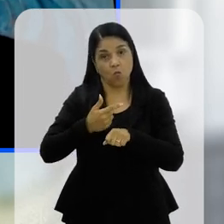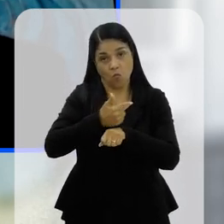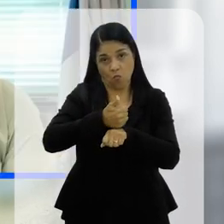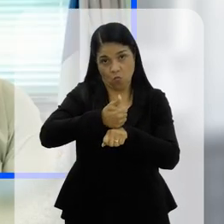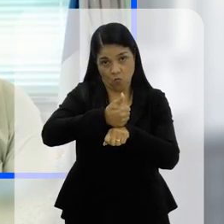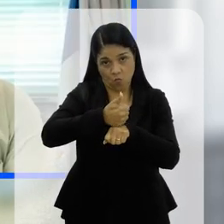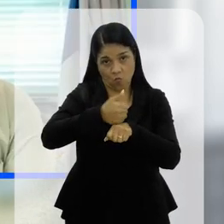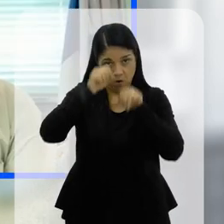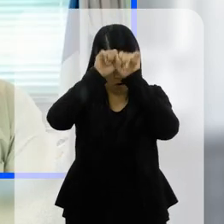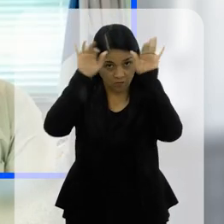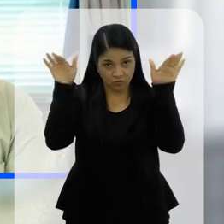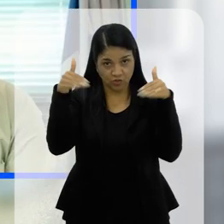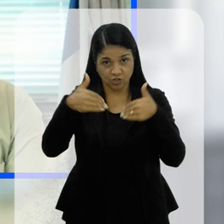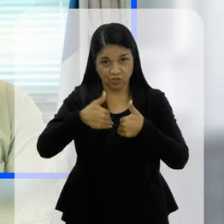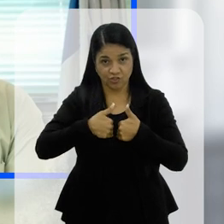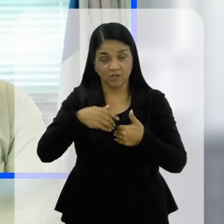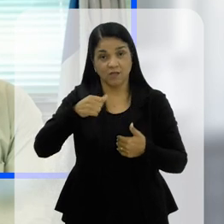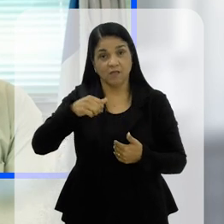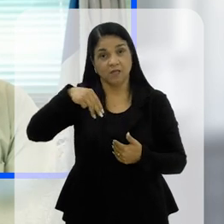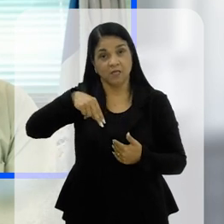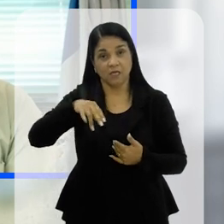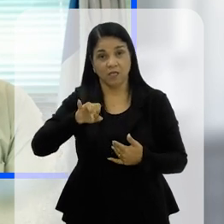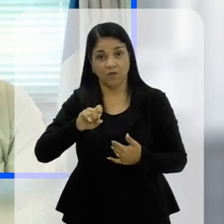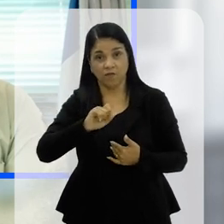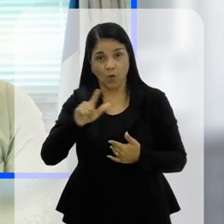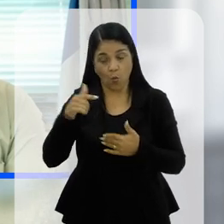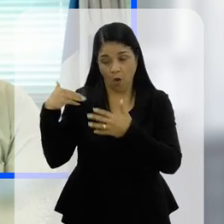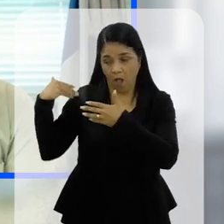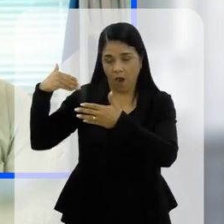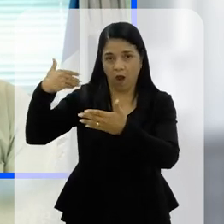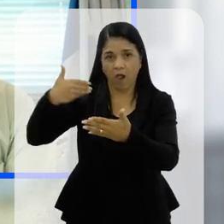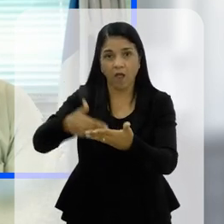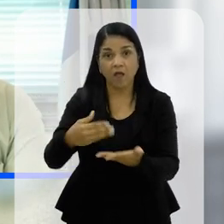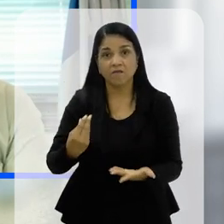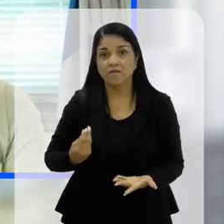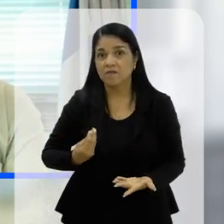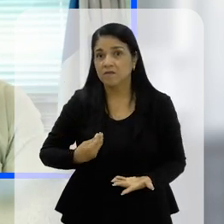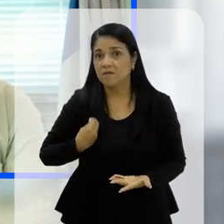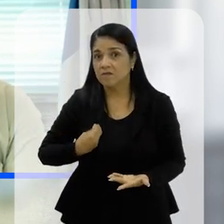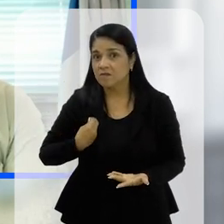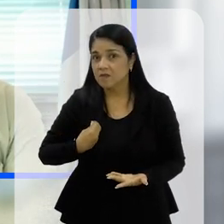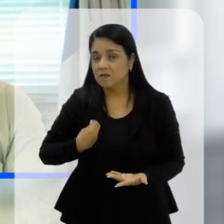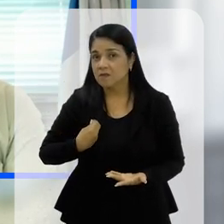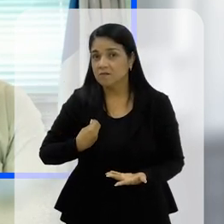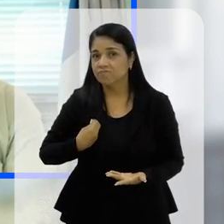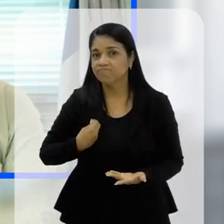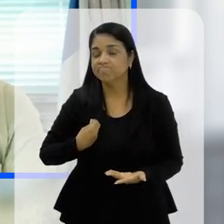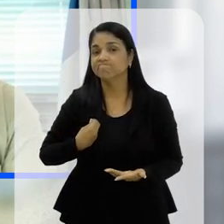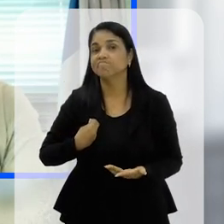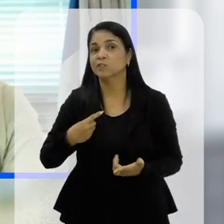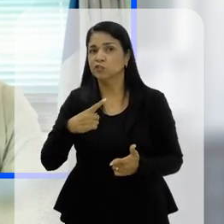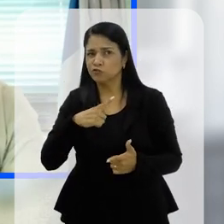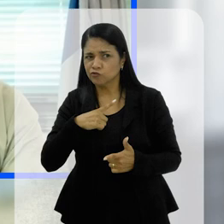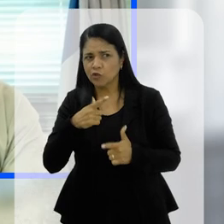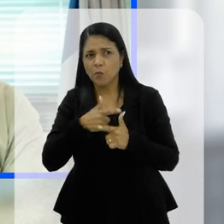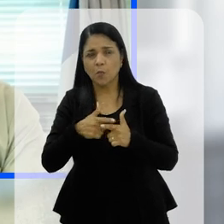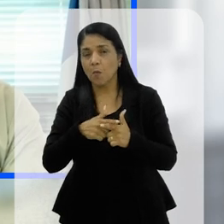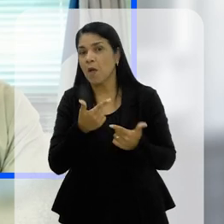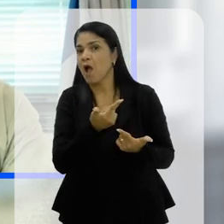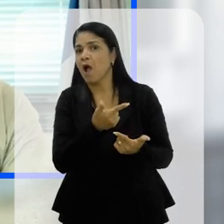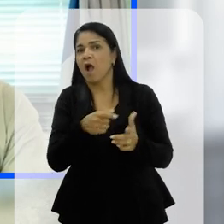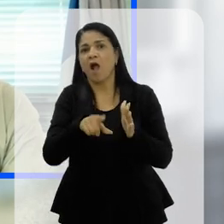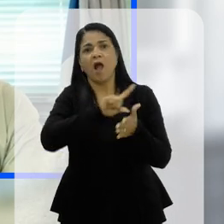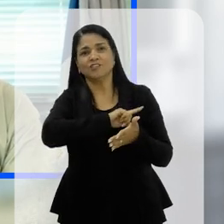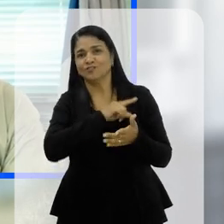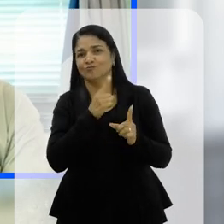autista de nível de suporte 1 passou por ao longo da vida, né? é com alguma questão,